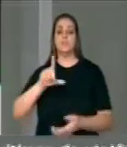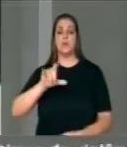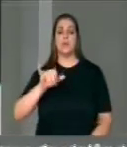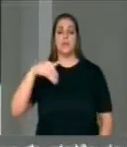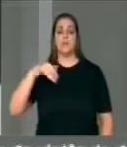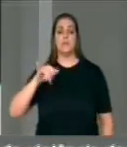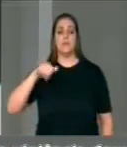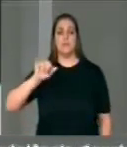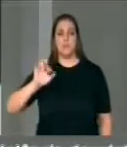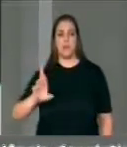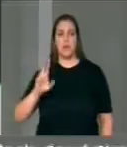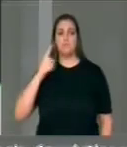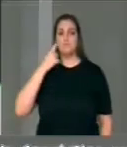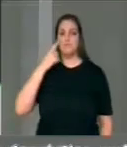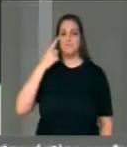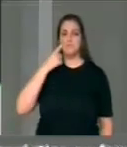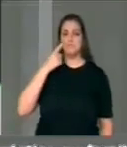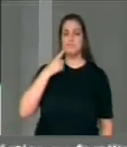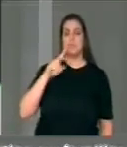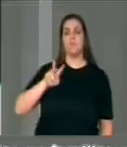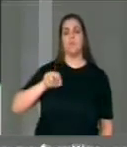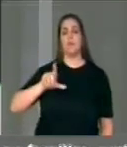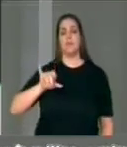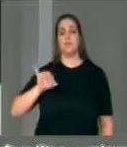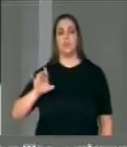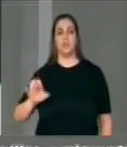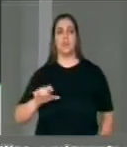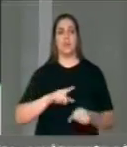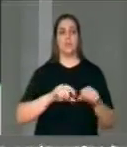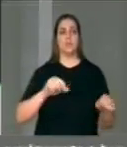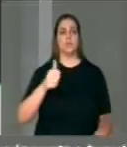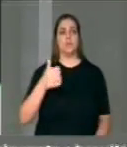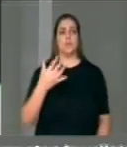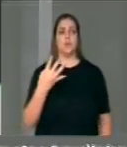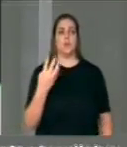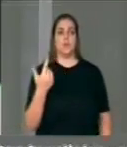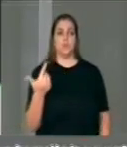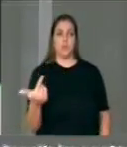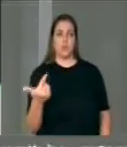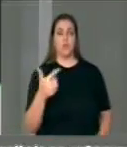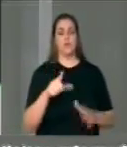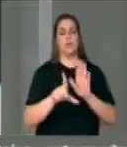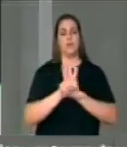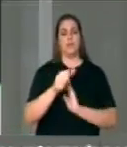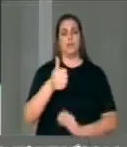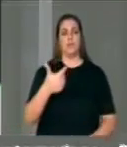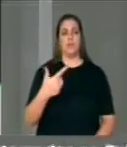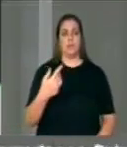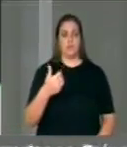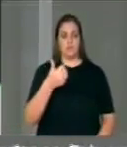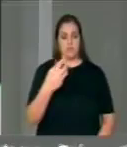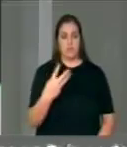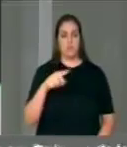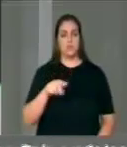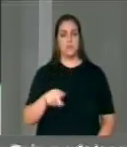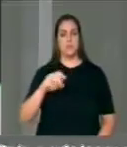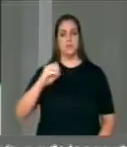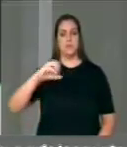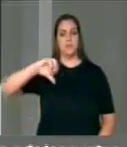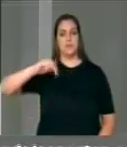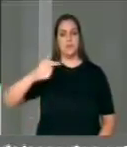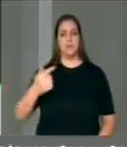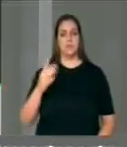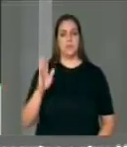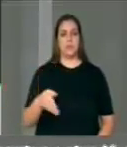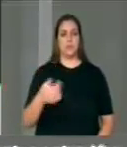validade do artigo 142 da lei 13.097 de 2005